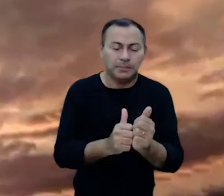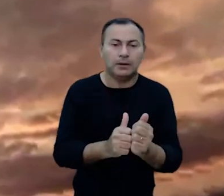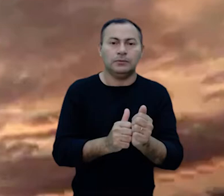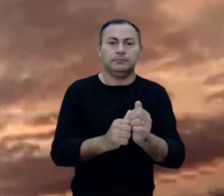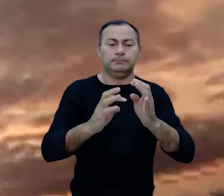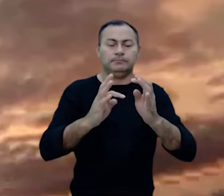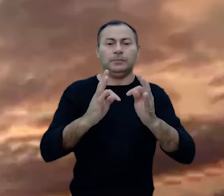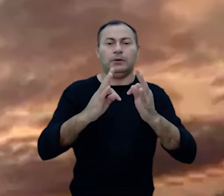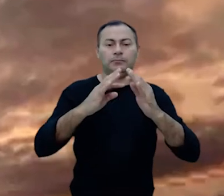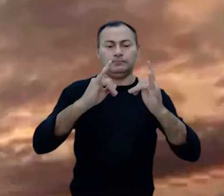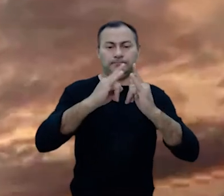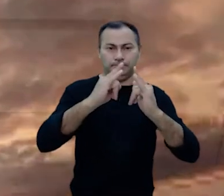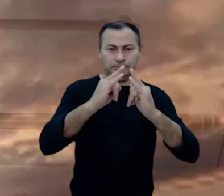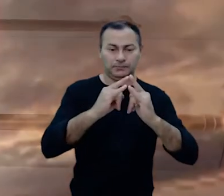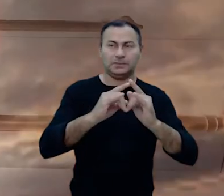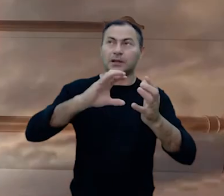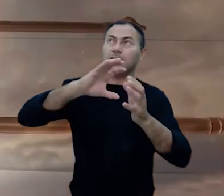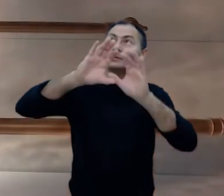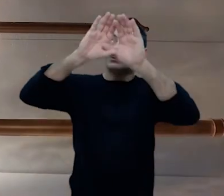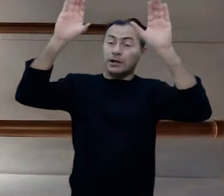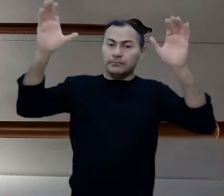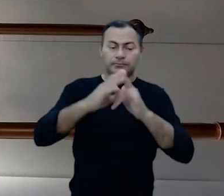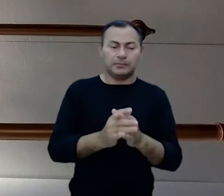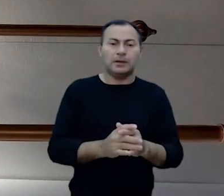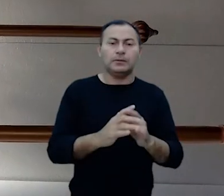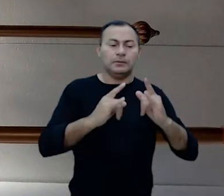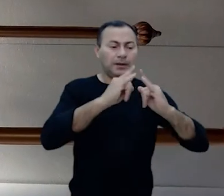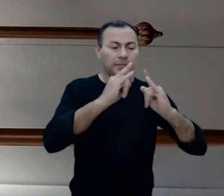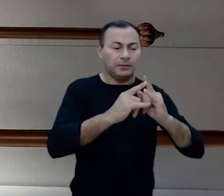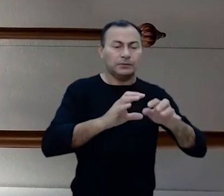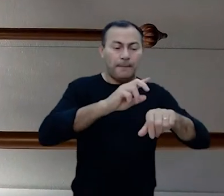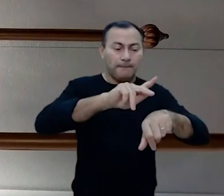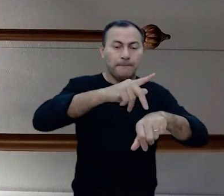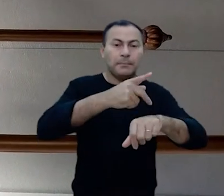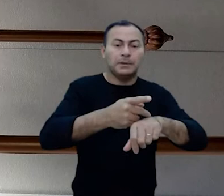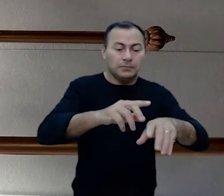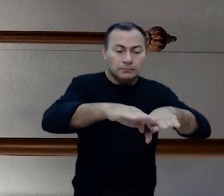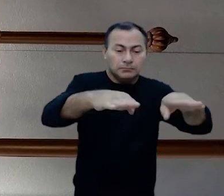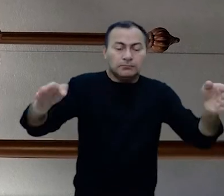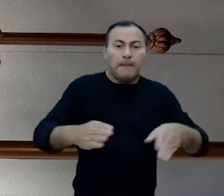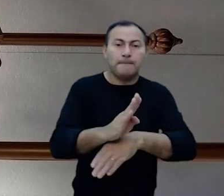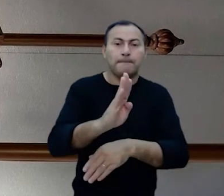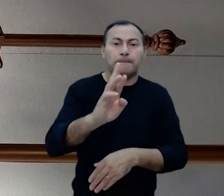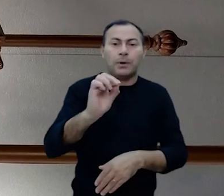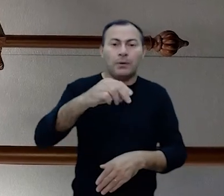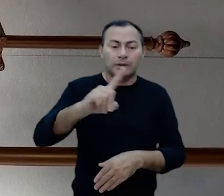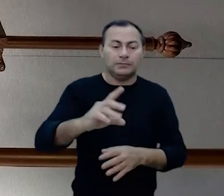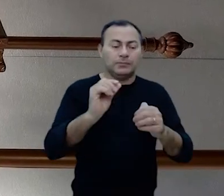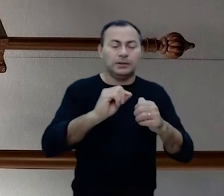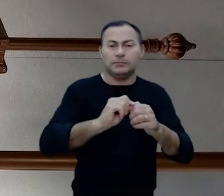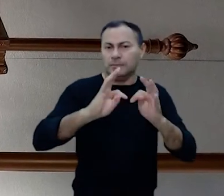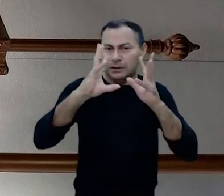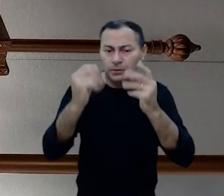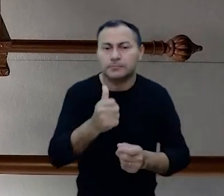nossa aproximação ao tabernáculo celestial. No altar de bronze, no tabernáculo celestial, ele ofereceu a sua própria morte como cumprimento